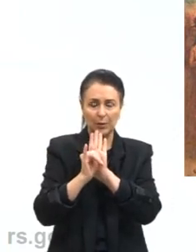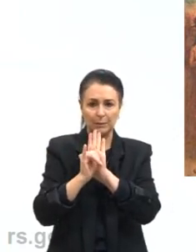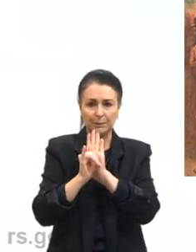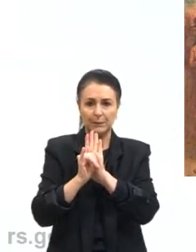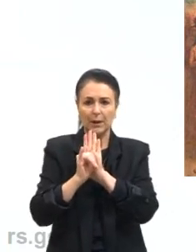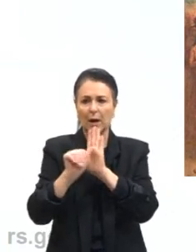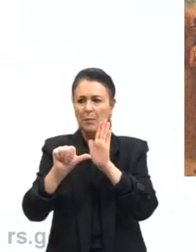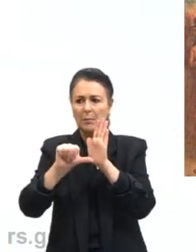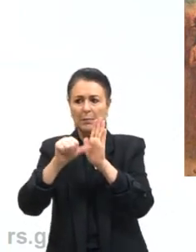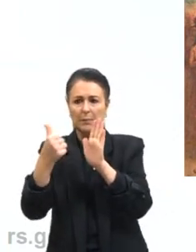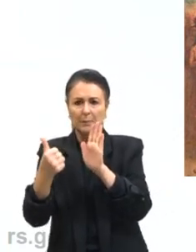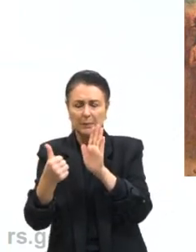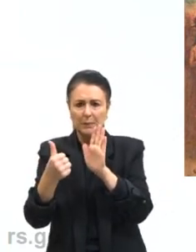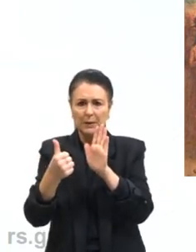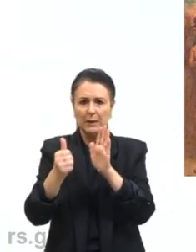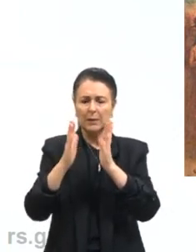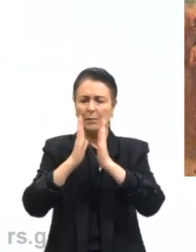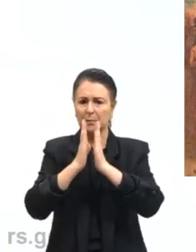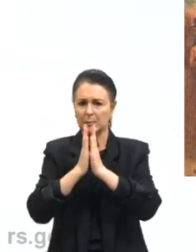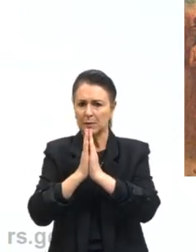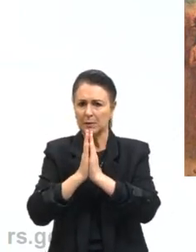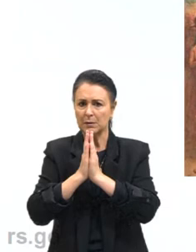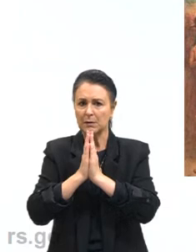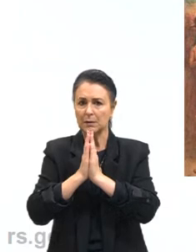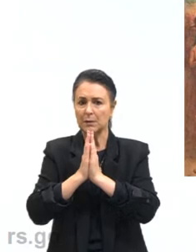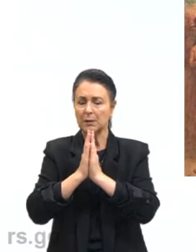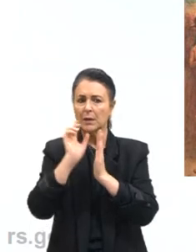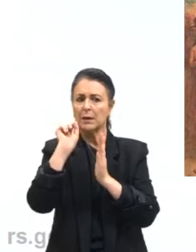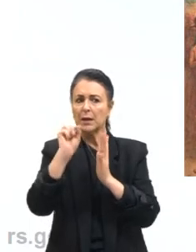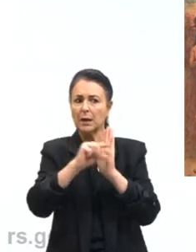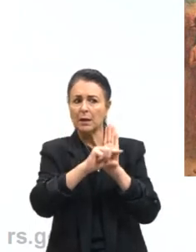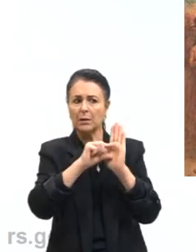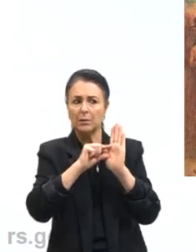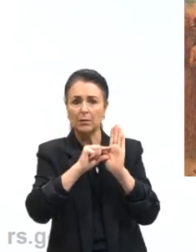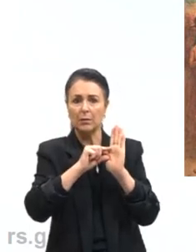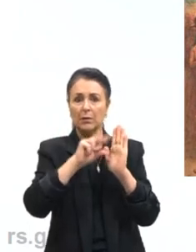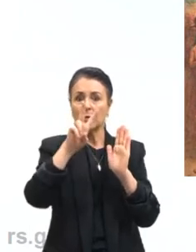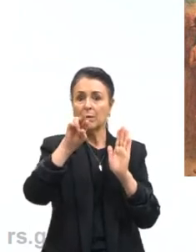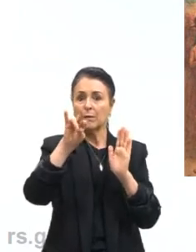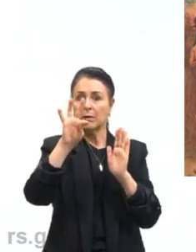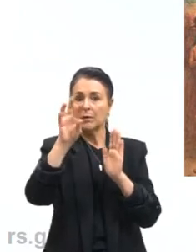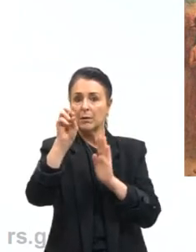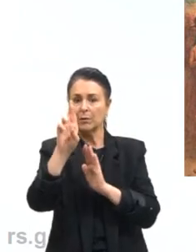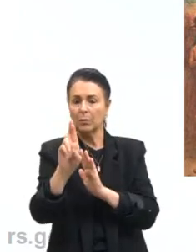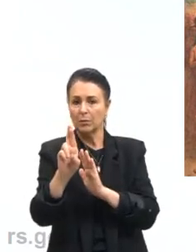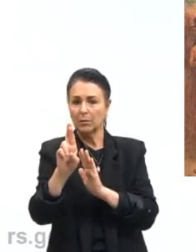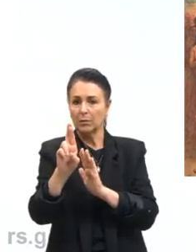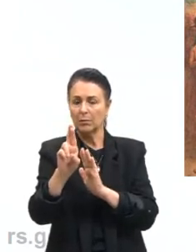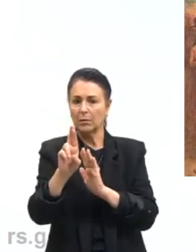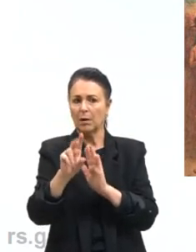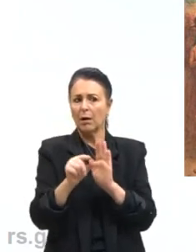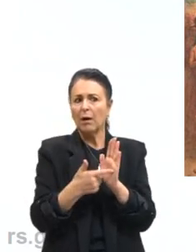Brasil. Quem pinta essa obra é o Vitor Meirelles. Esta é uma obra encomendada